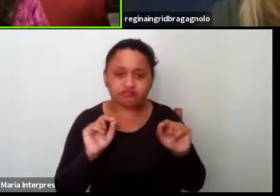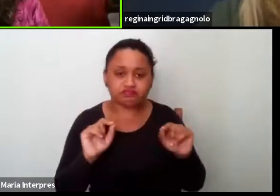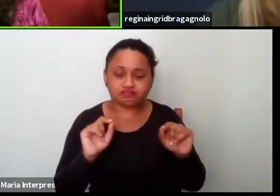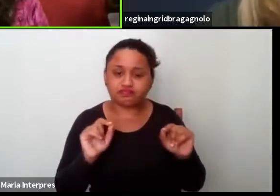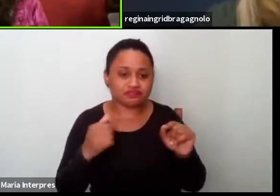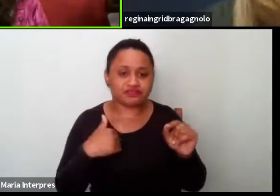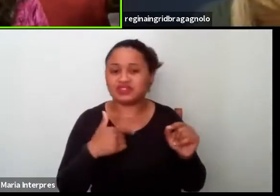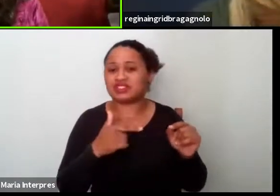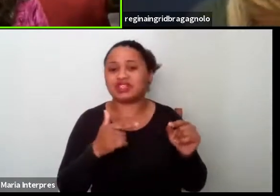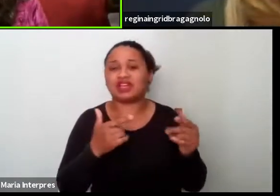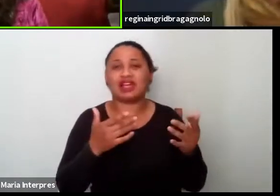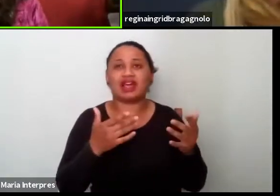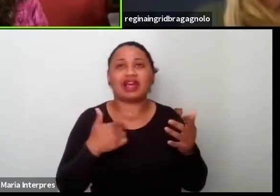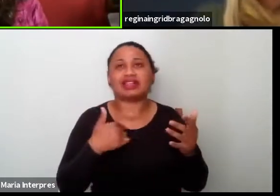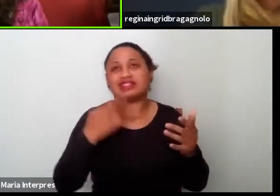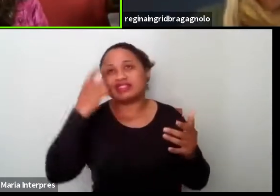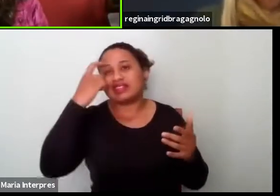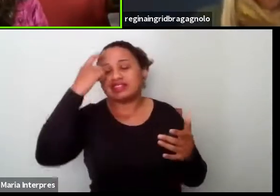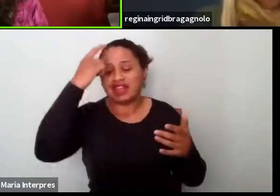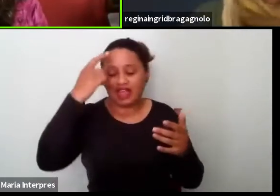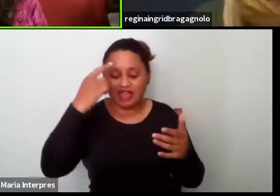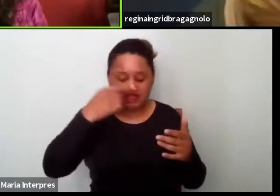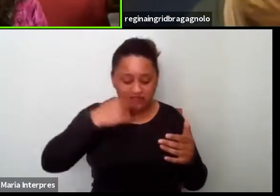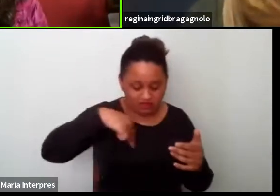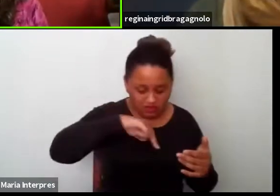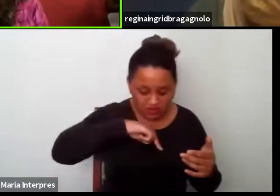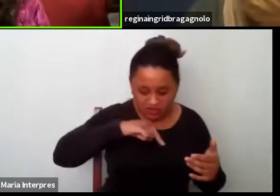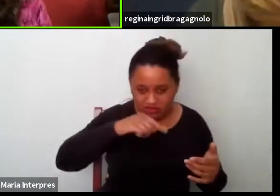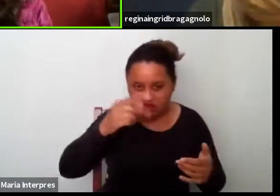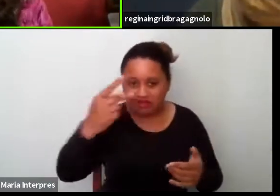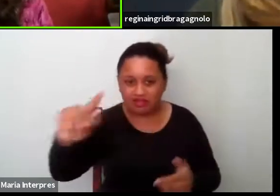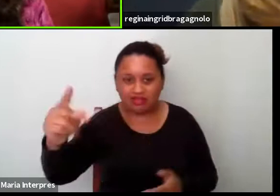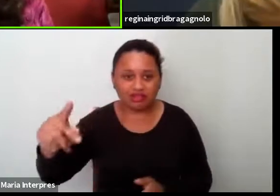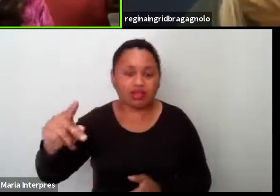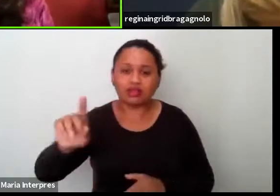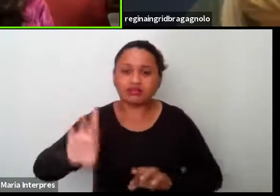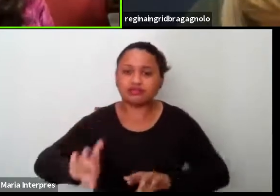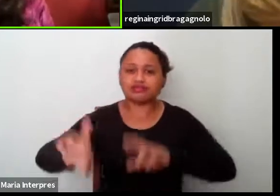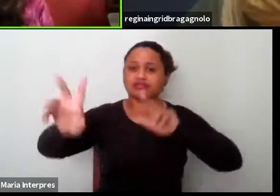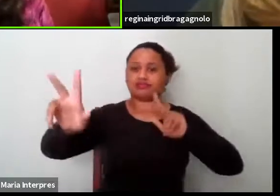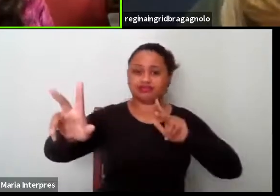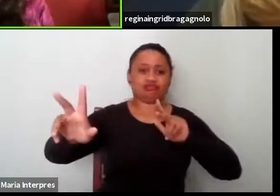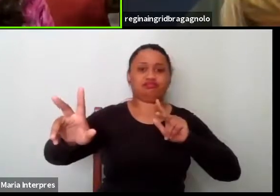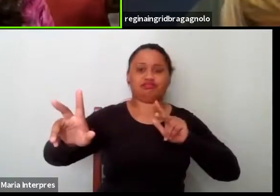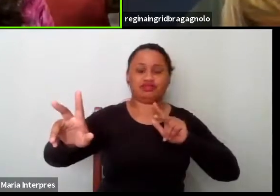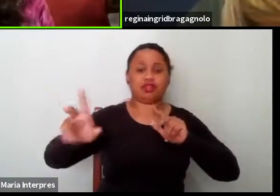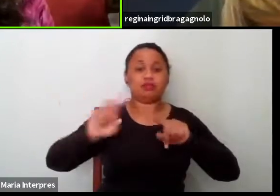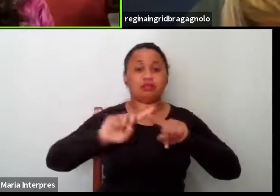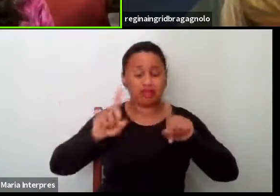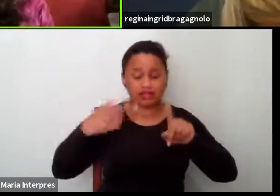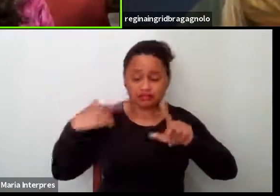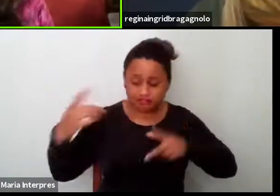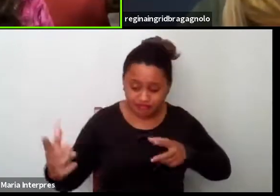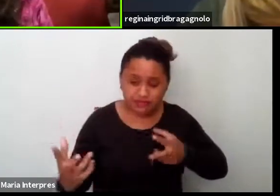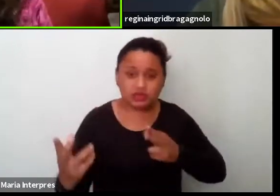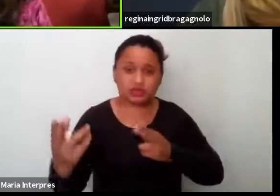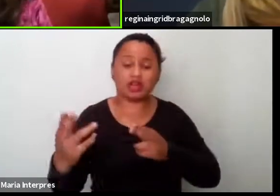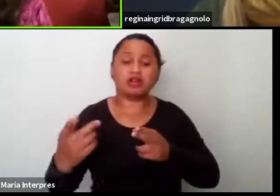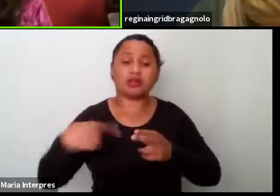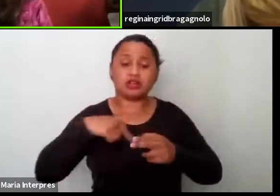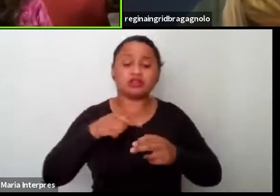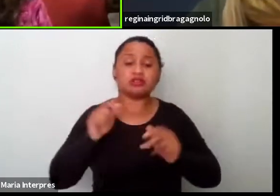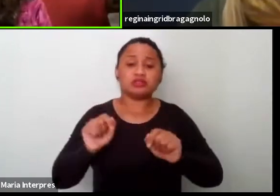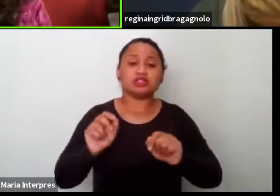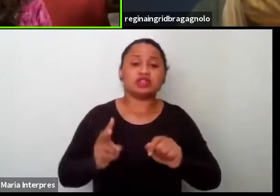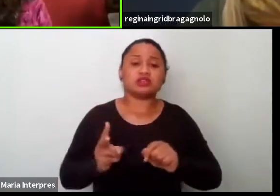fugir dessa ideia do nós e eles tão binário para, né, para a gente poder continuar e ir construindo uma sociedade mais